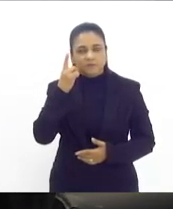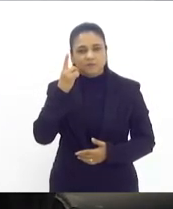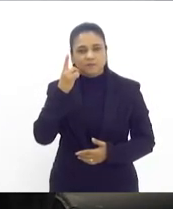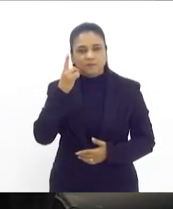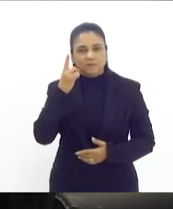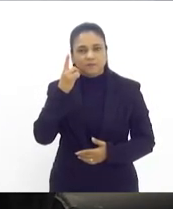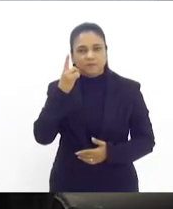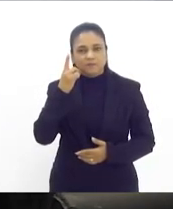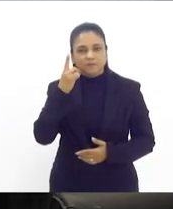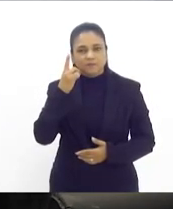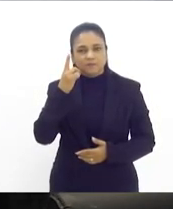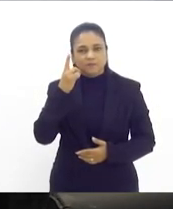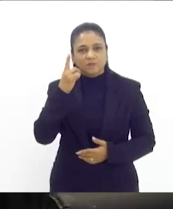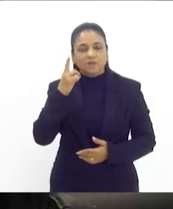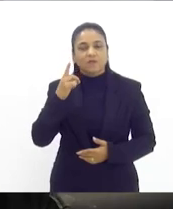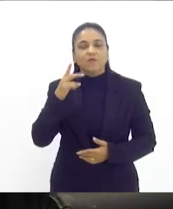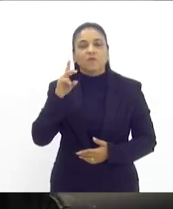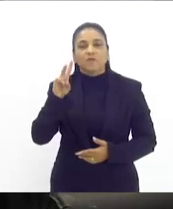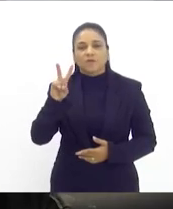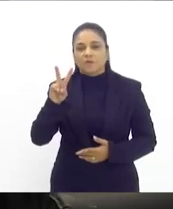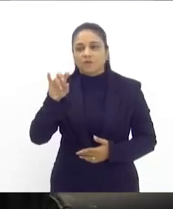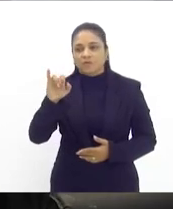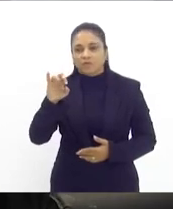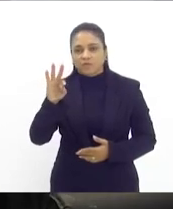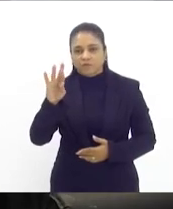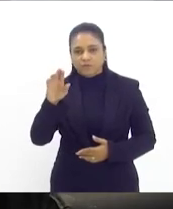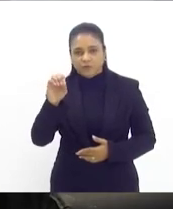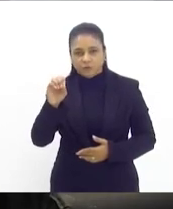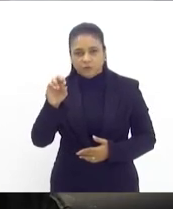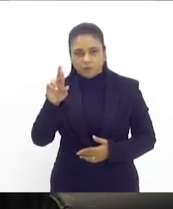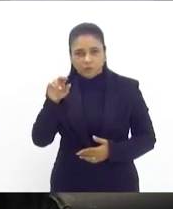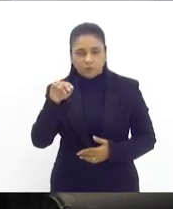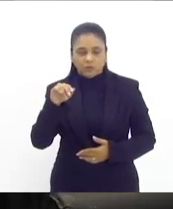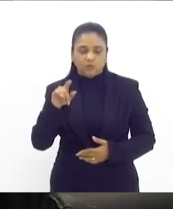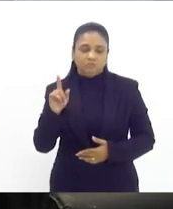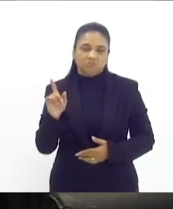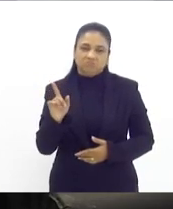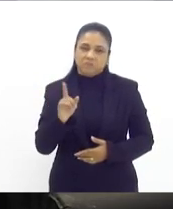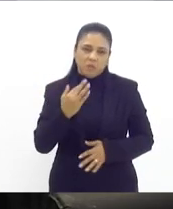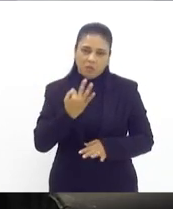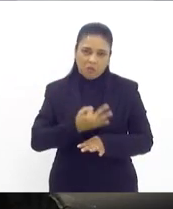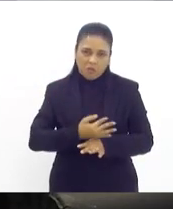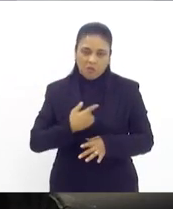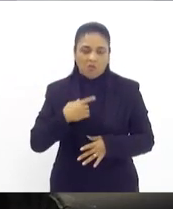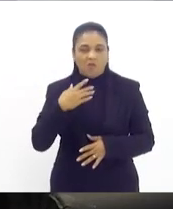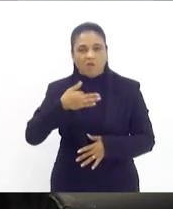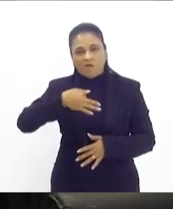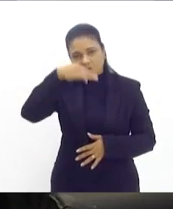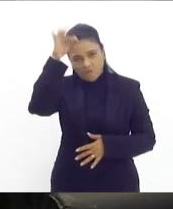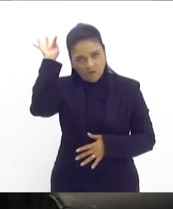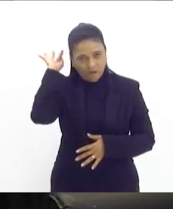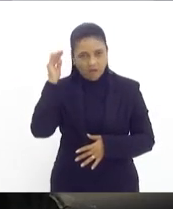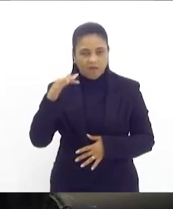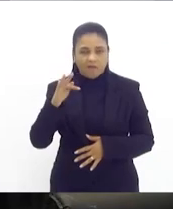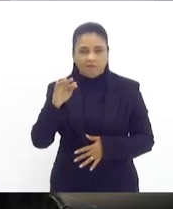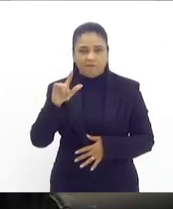Deputado Vitor Júnior, não, Flávio. A presidência designa